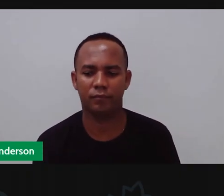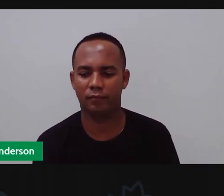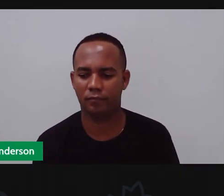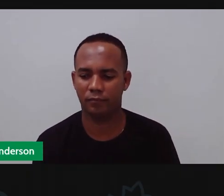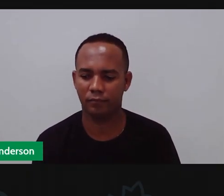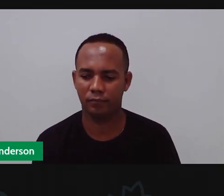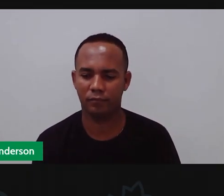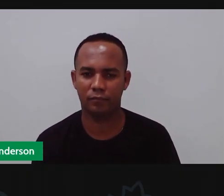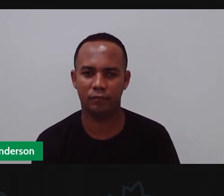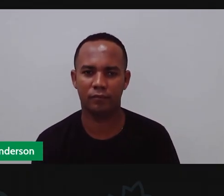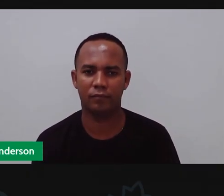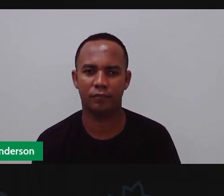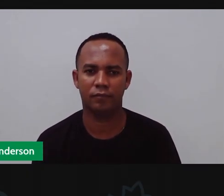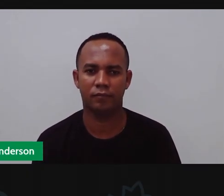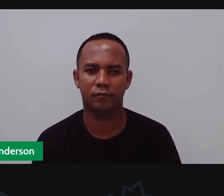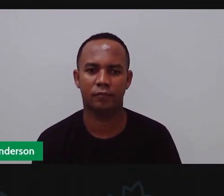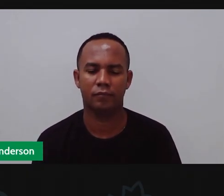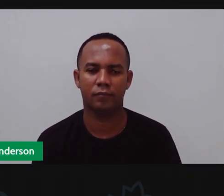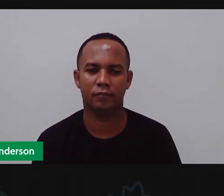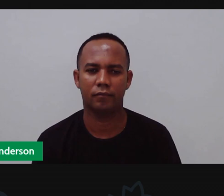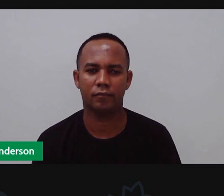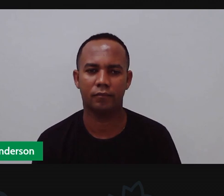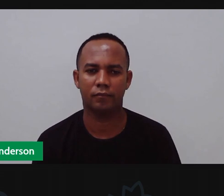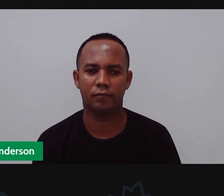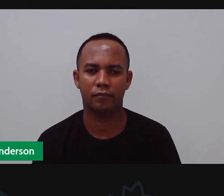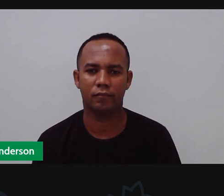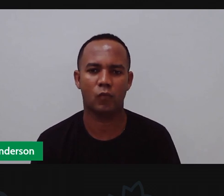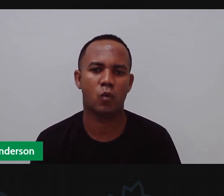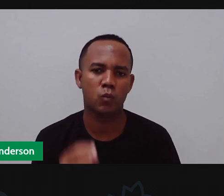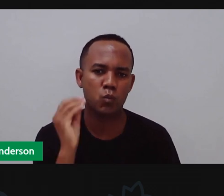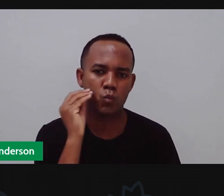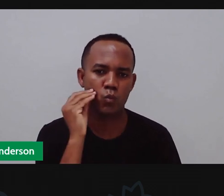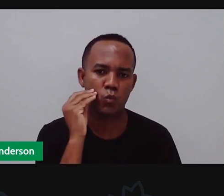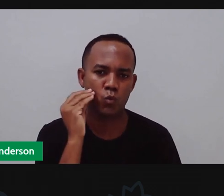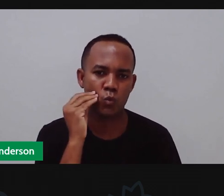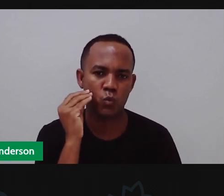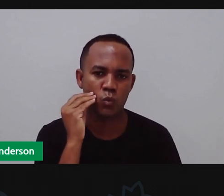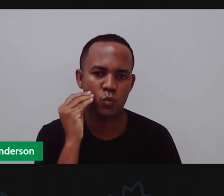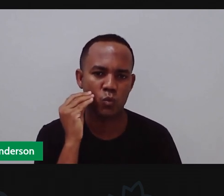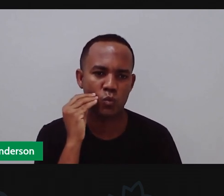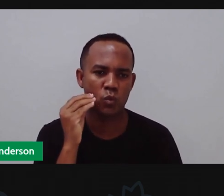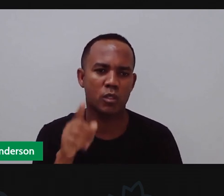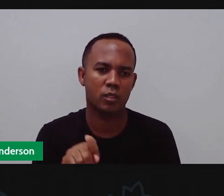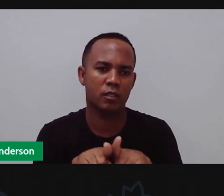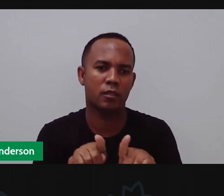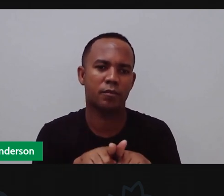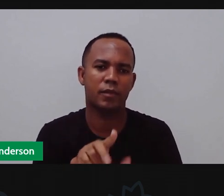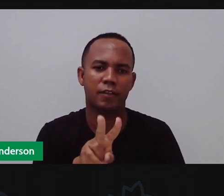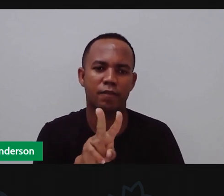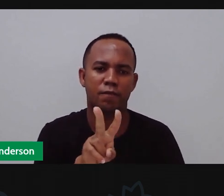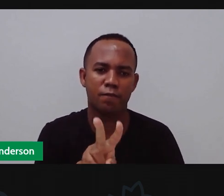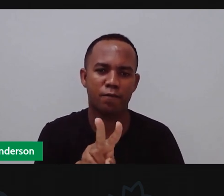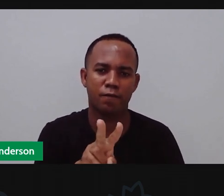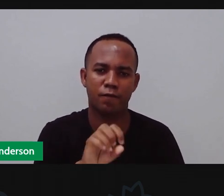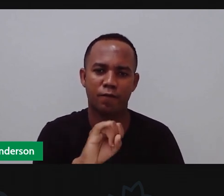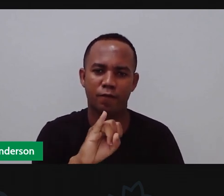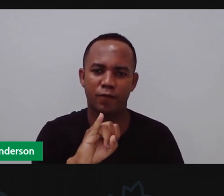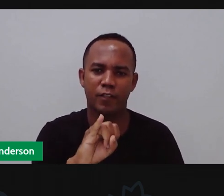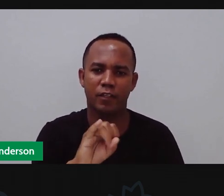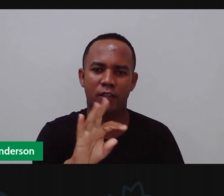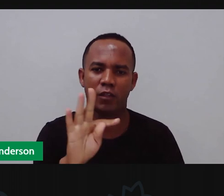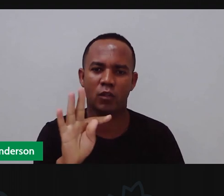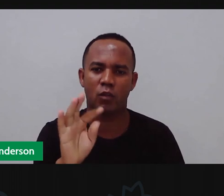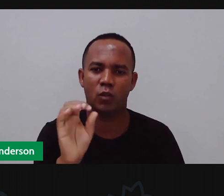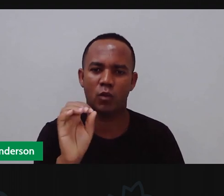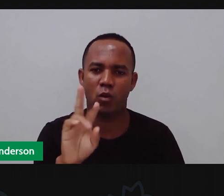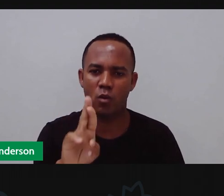é isso aí um beijo para Vitor tá não colocou a escola mas aí um beijo aí né